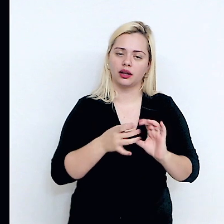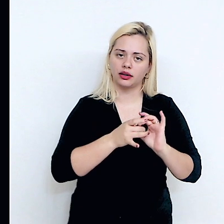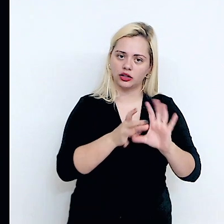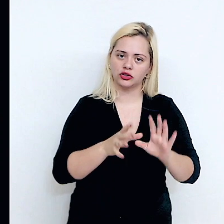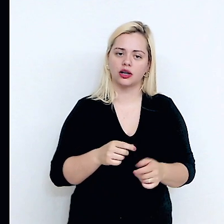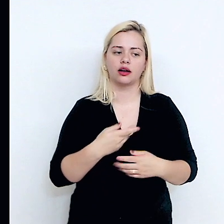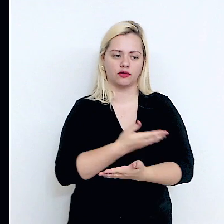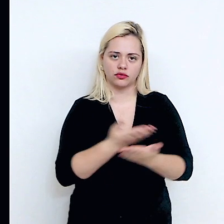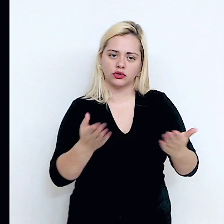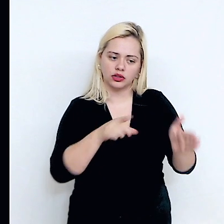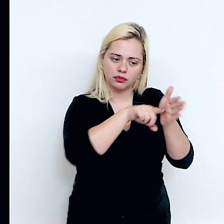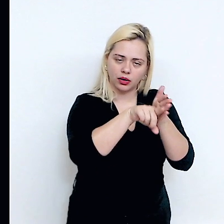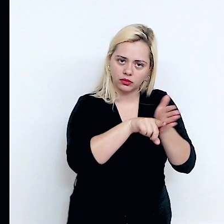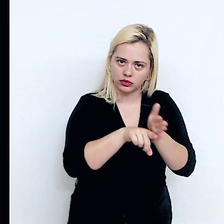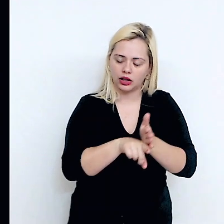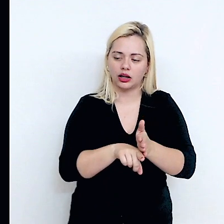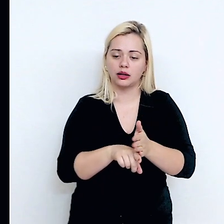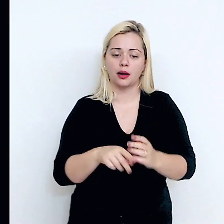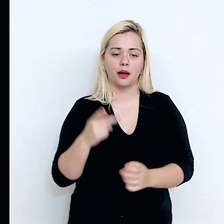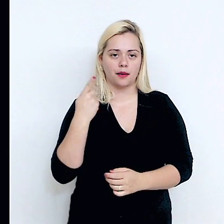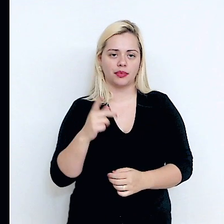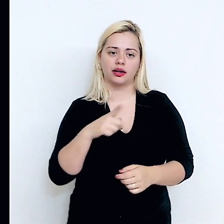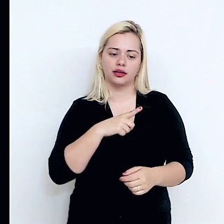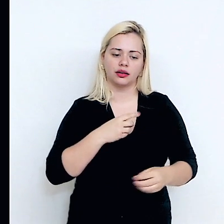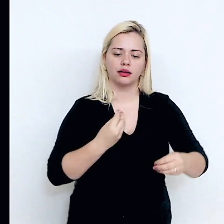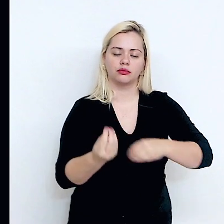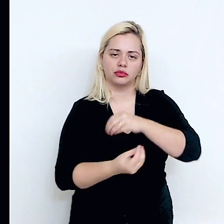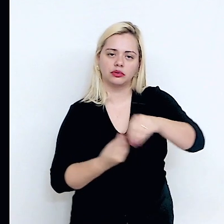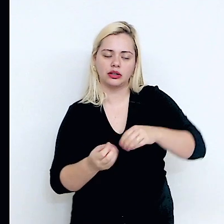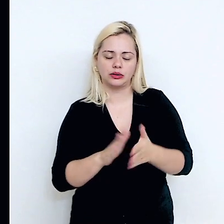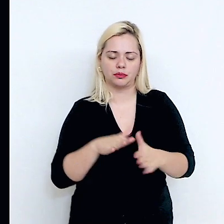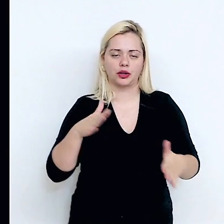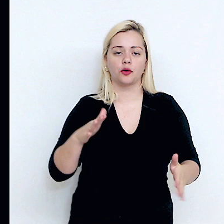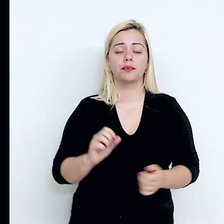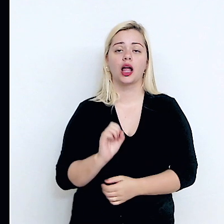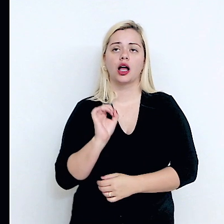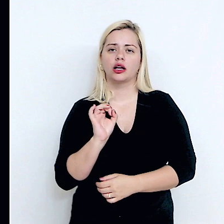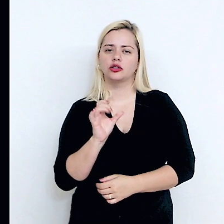perguntas sejam feitas e haja uma interlocução maior. Agora é só realmente